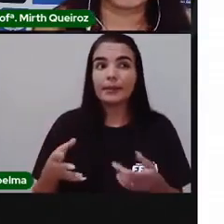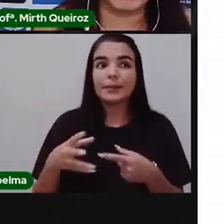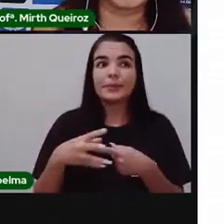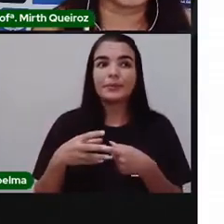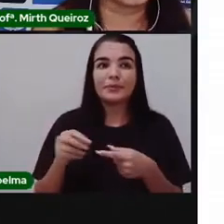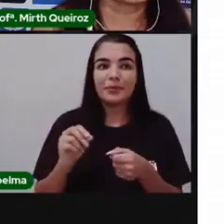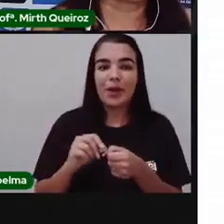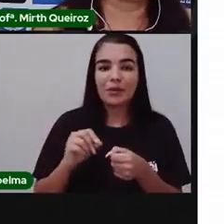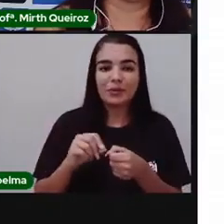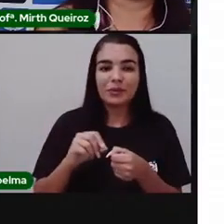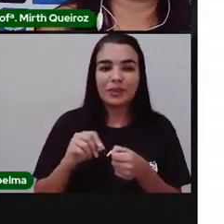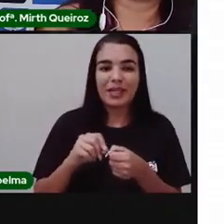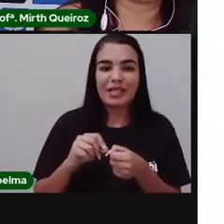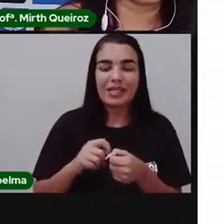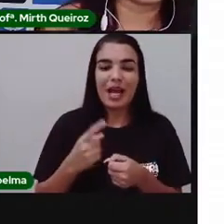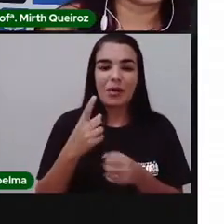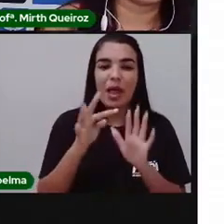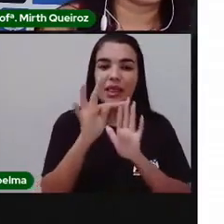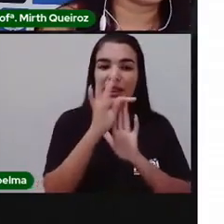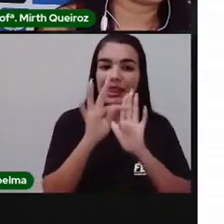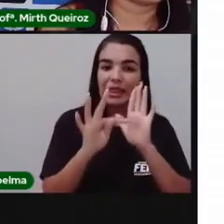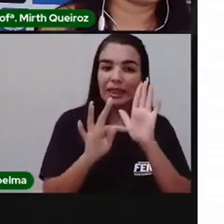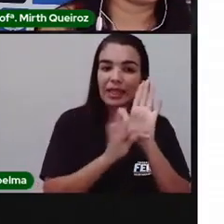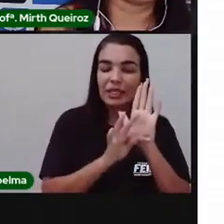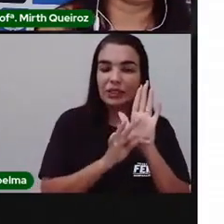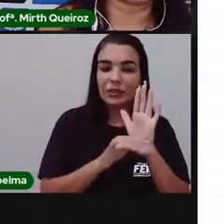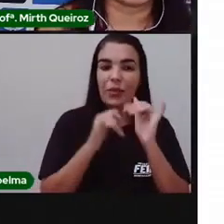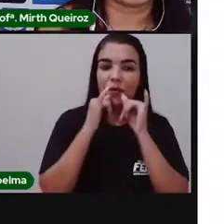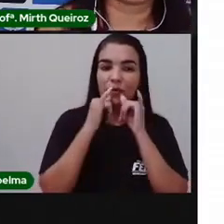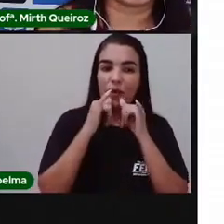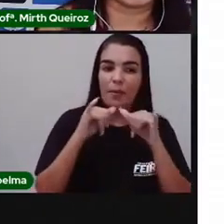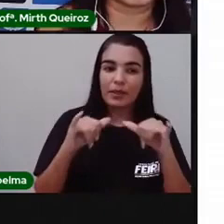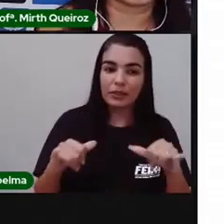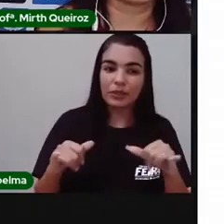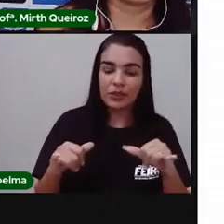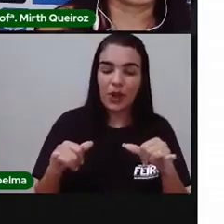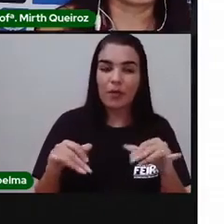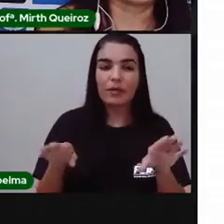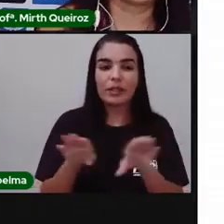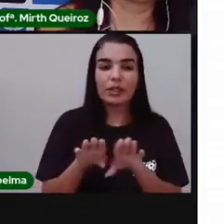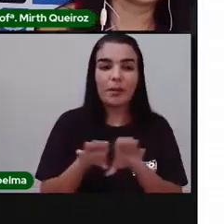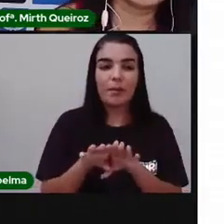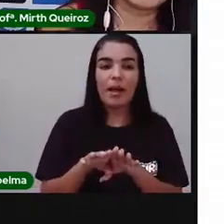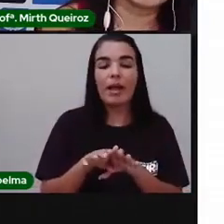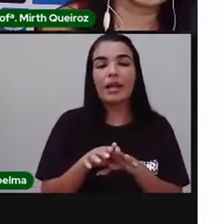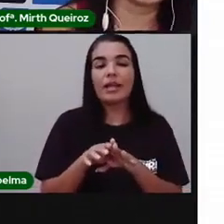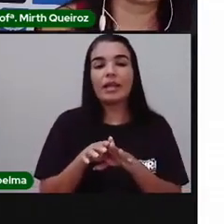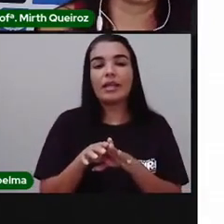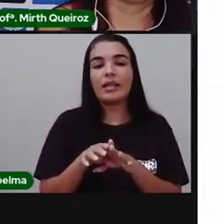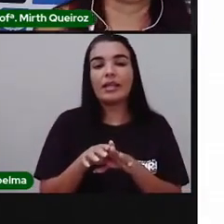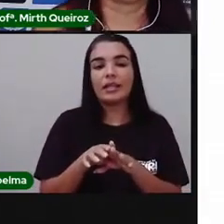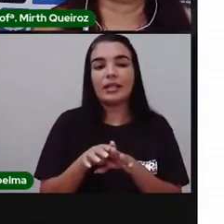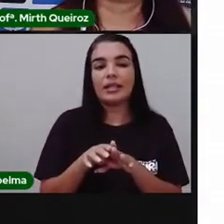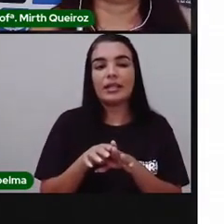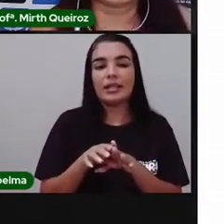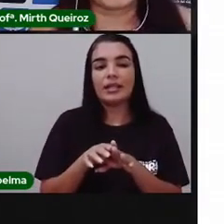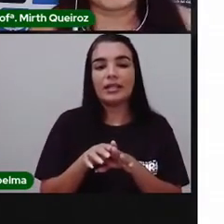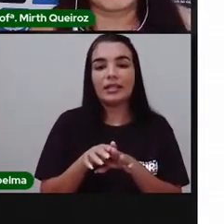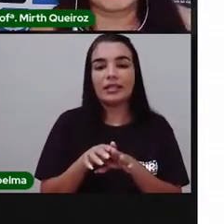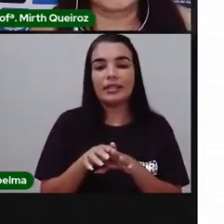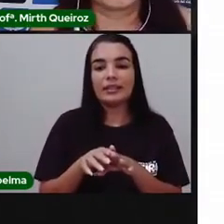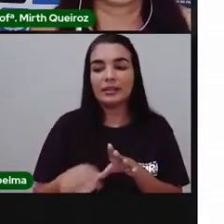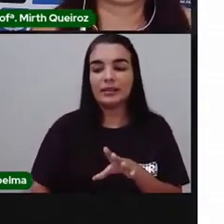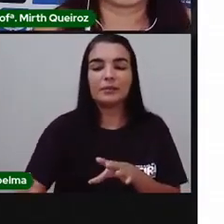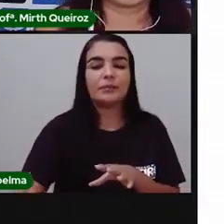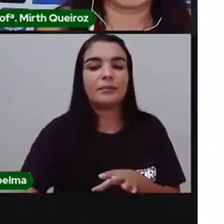gêneros textuais. Um texto informativo, que vai falar um pouquinho mais sobre o tangrã. E o outro texto é que